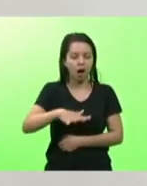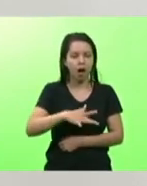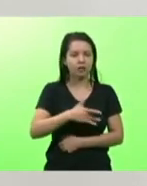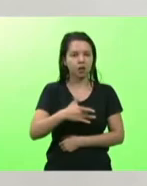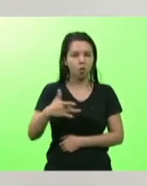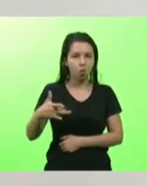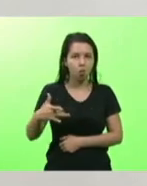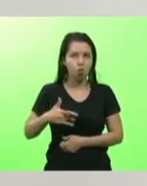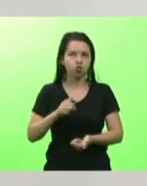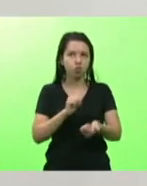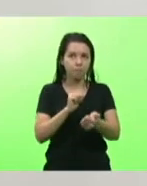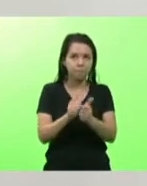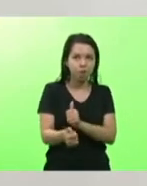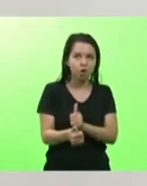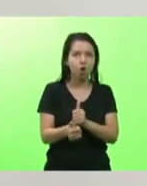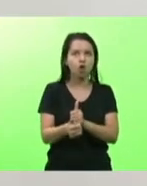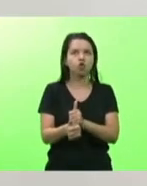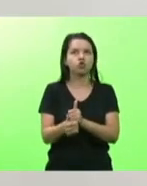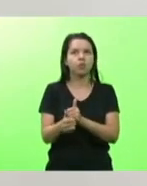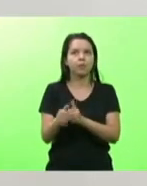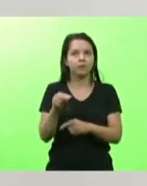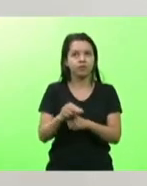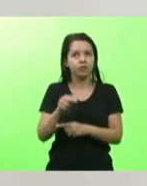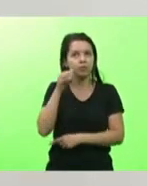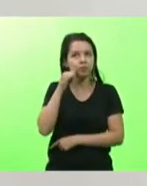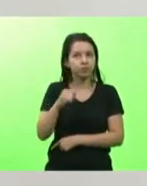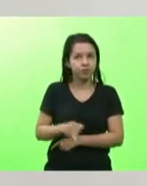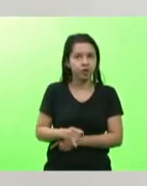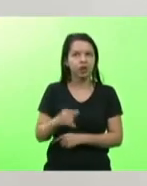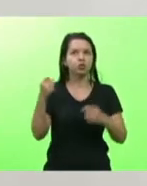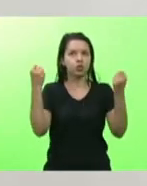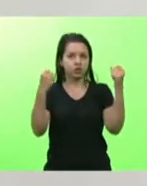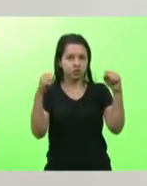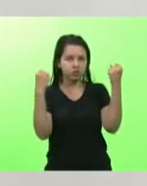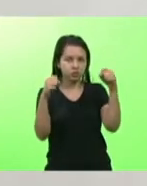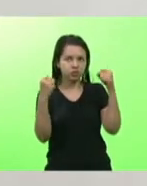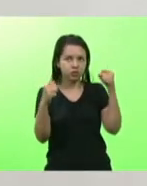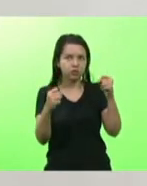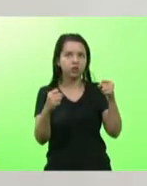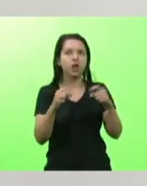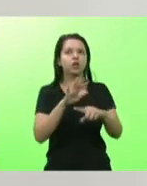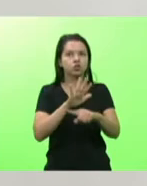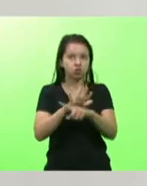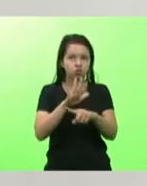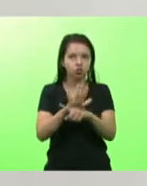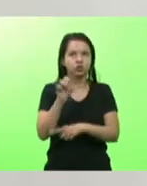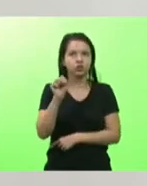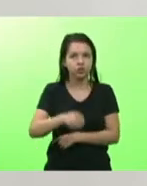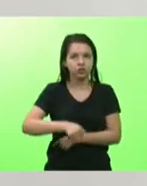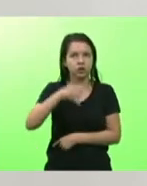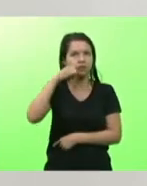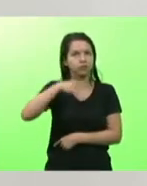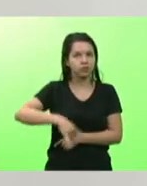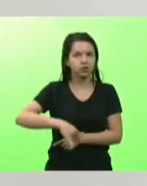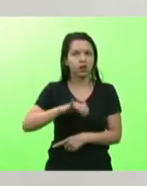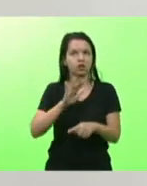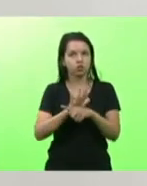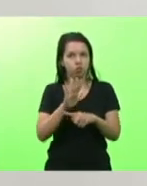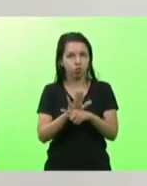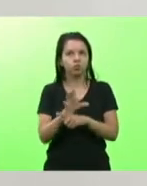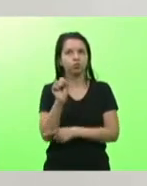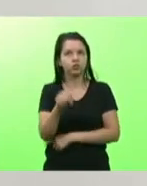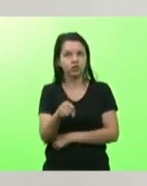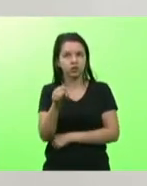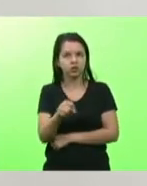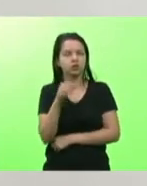esporte a área da prevenção a área da atividade física a área da educação física ela auxilia sim no combate ela auxilia sim na